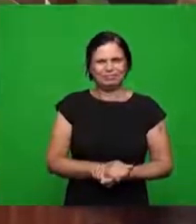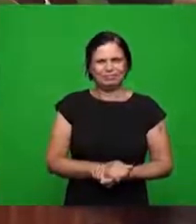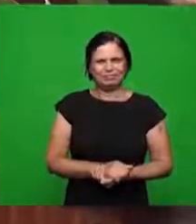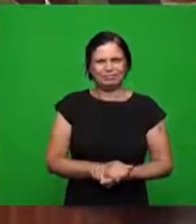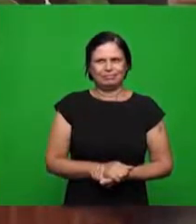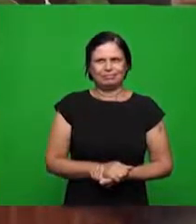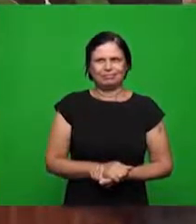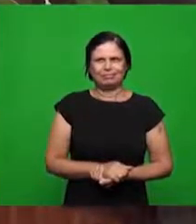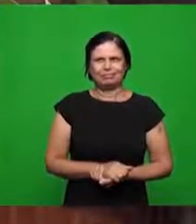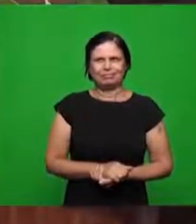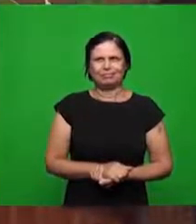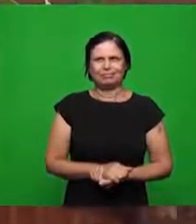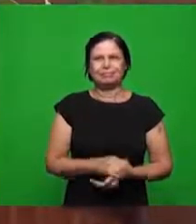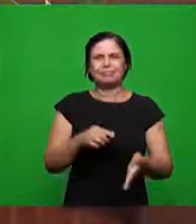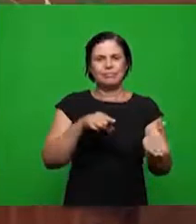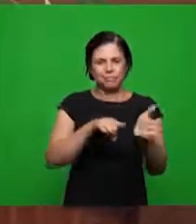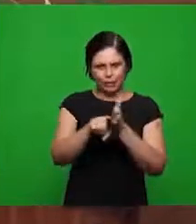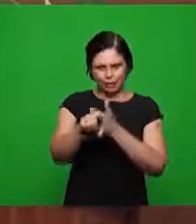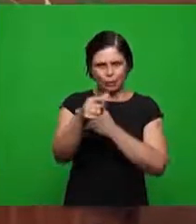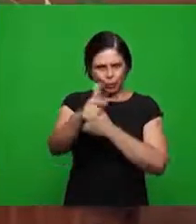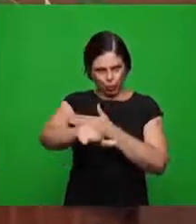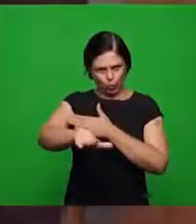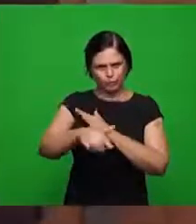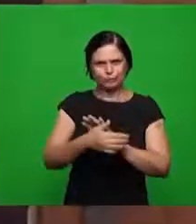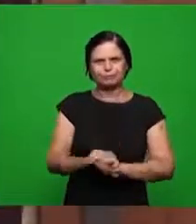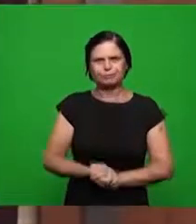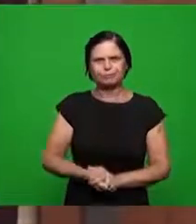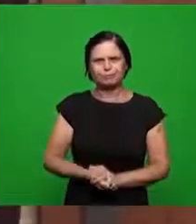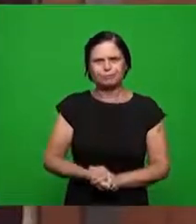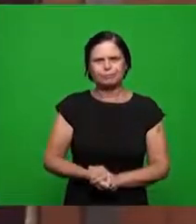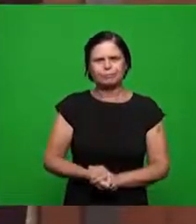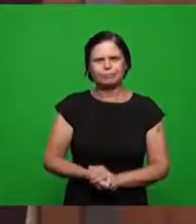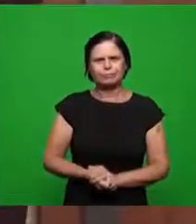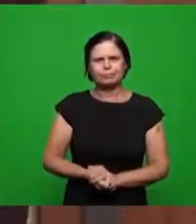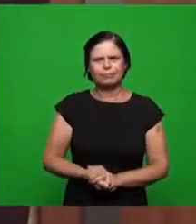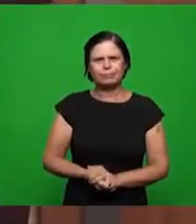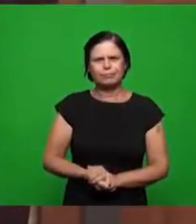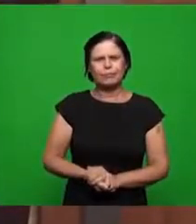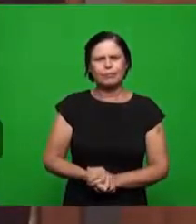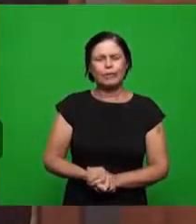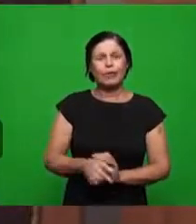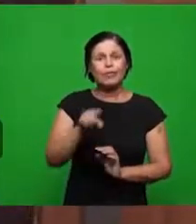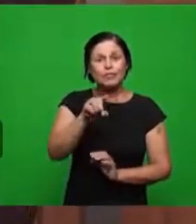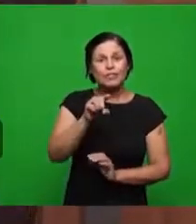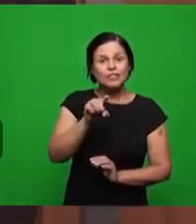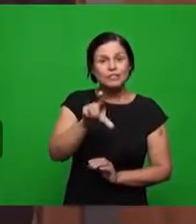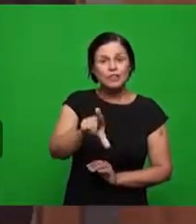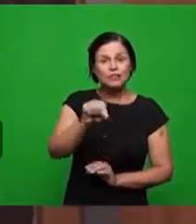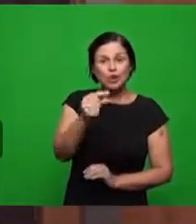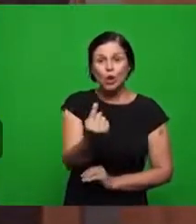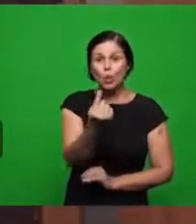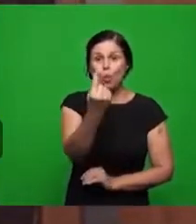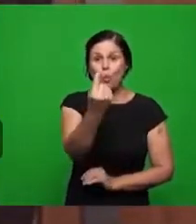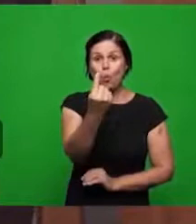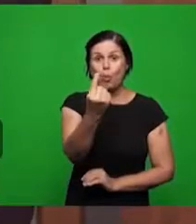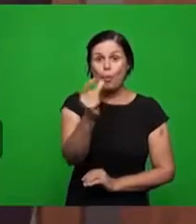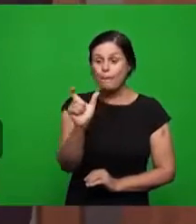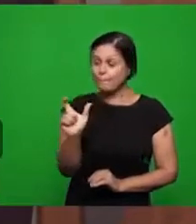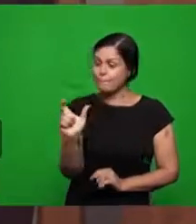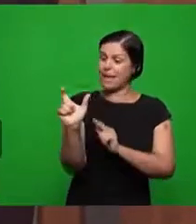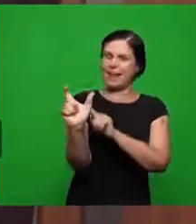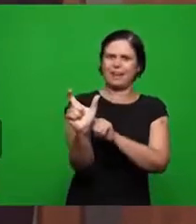a pergunta seguinte cite uma palavra que marcou a história do